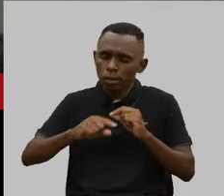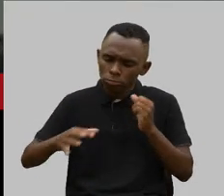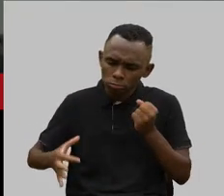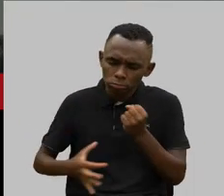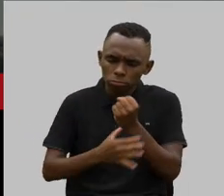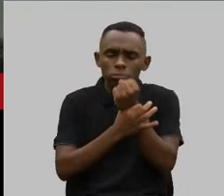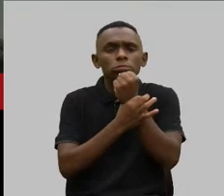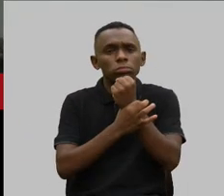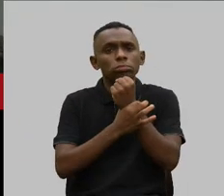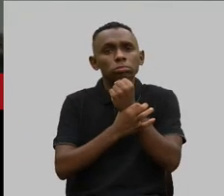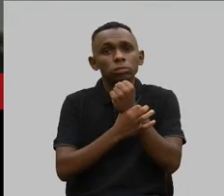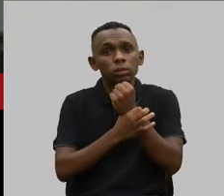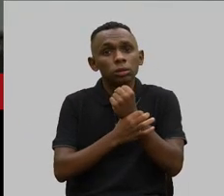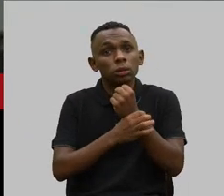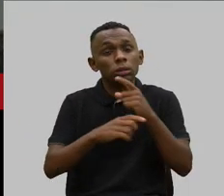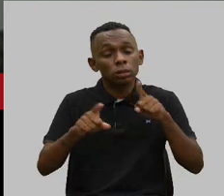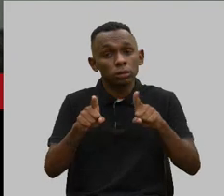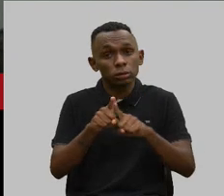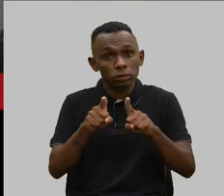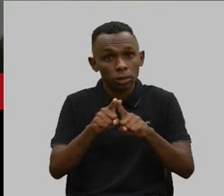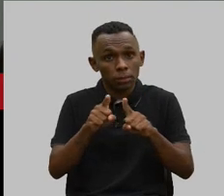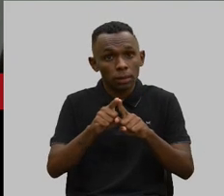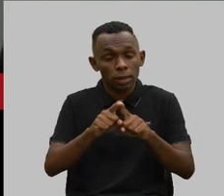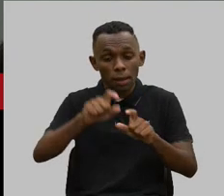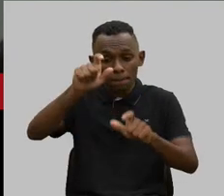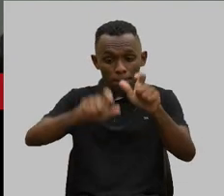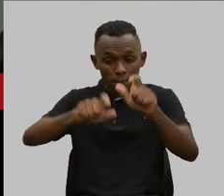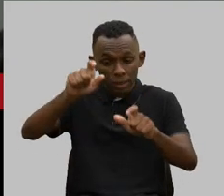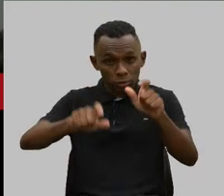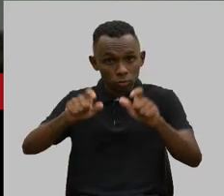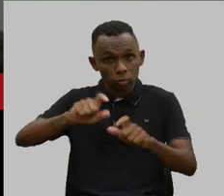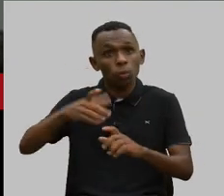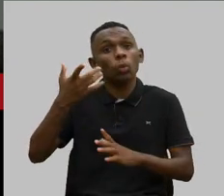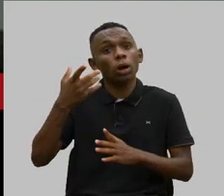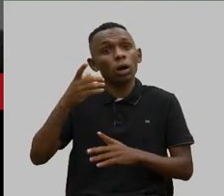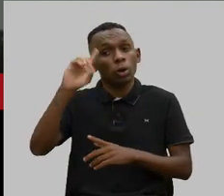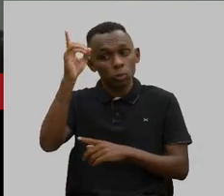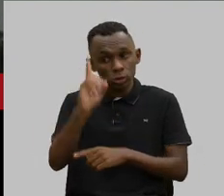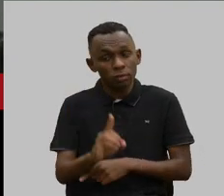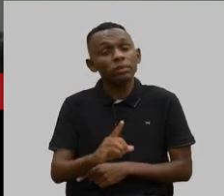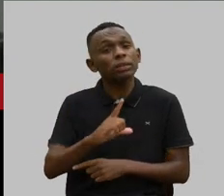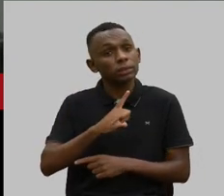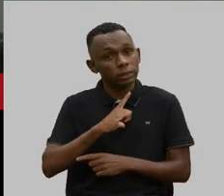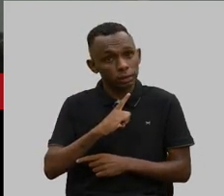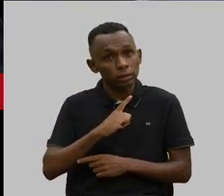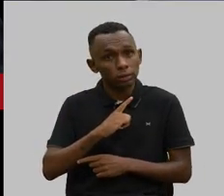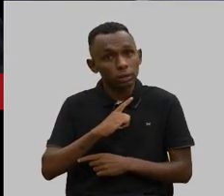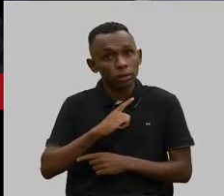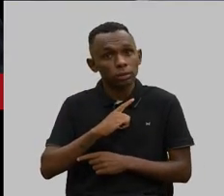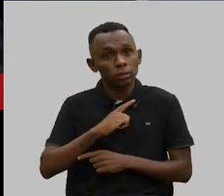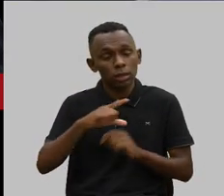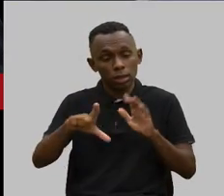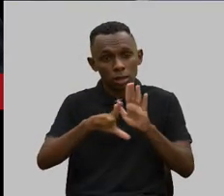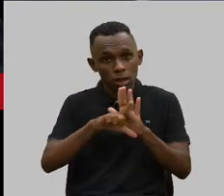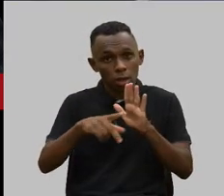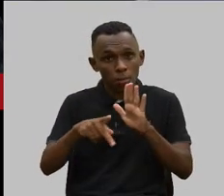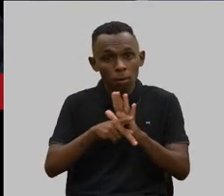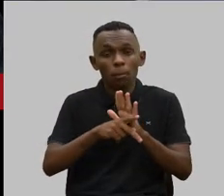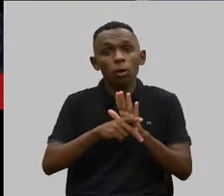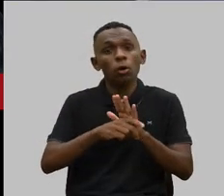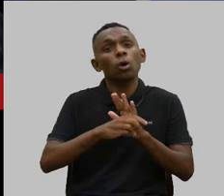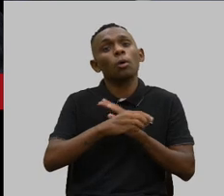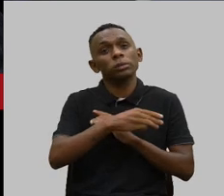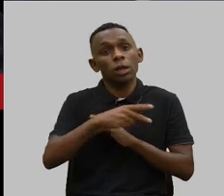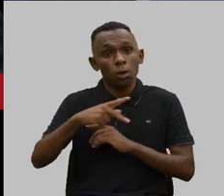e mais especificamente em relação à pessoa com deficiência, a gente está lá no artigo 79 da Lei Brasileira de Inclusão, junto com o Ministério Público, como instituição